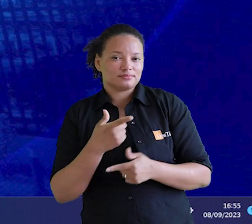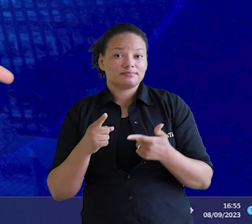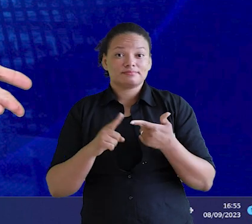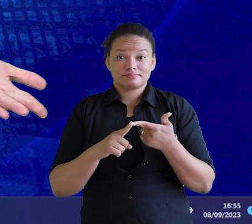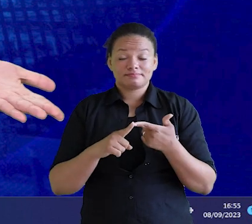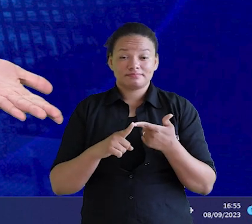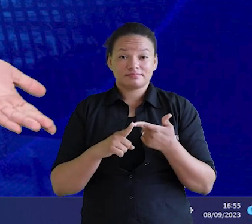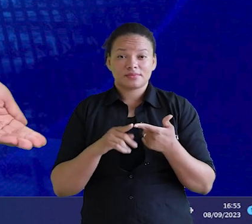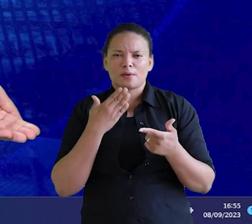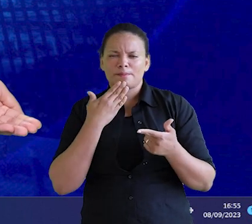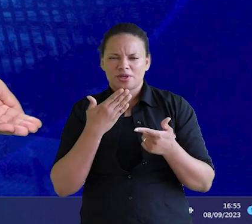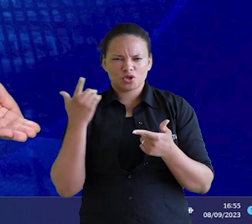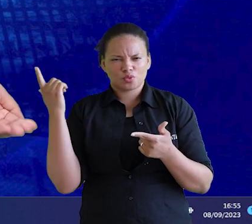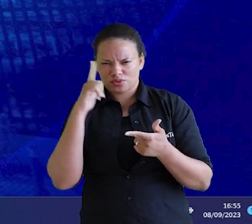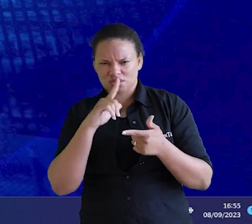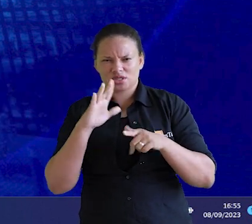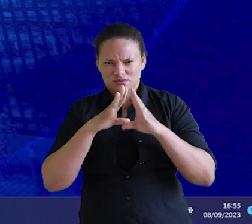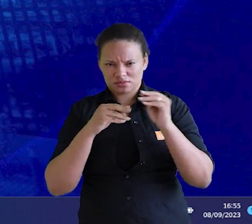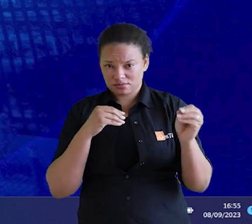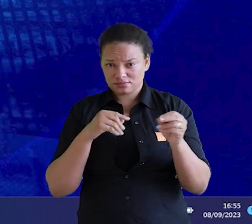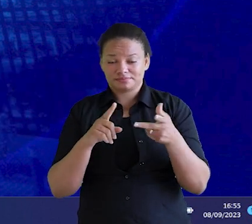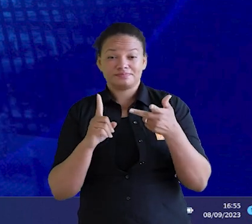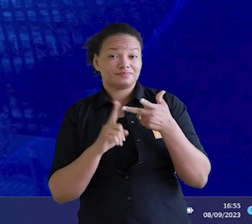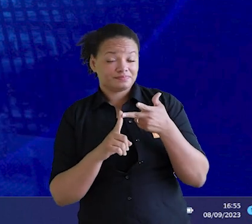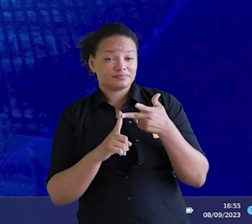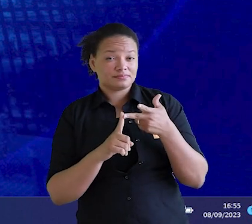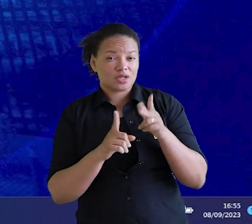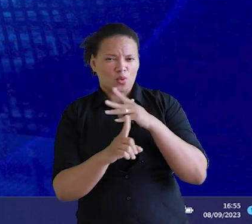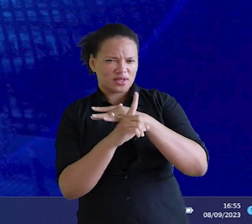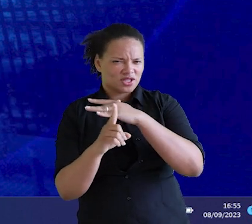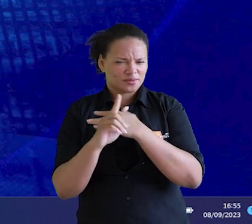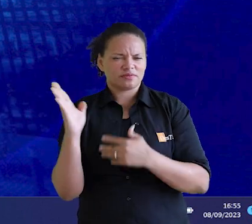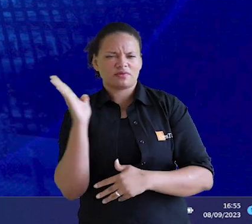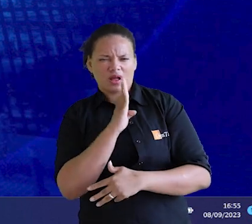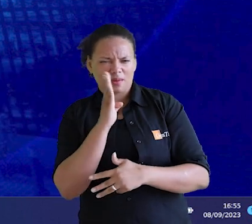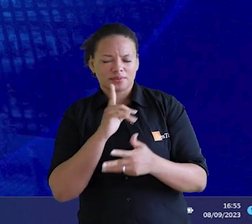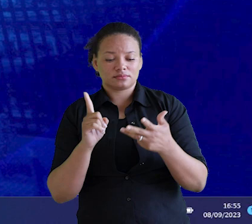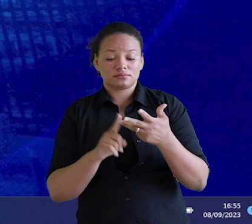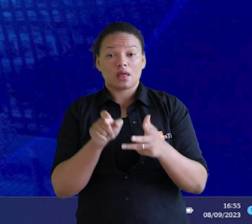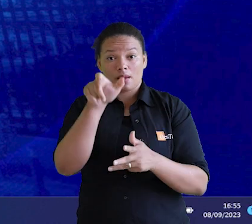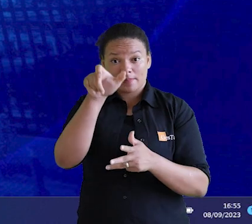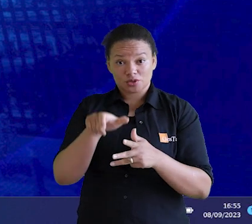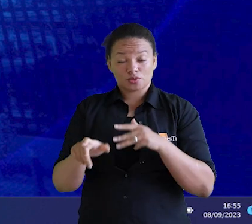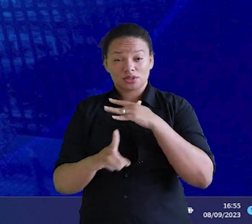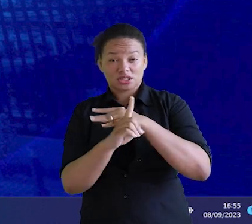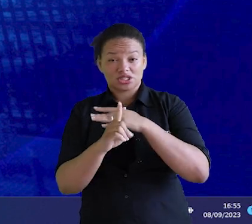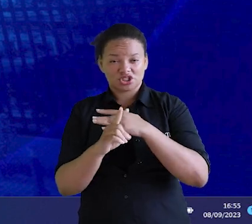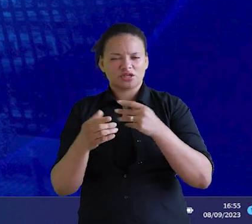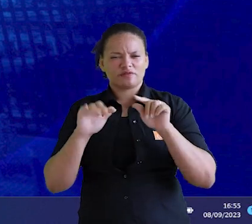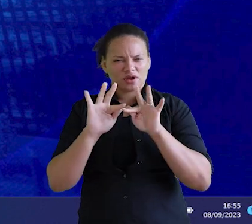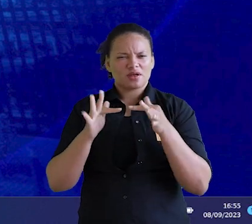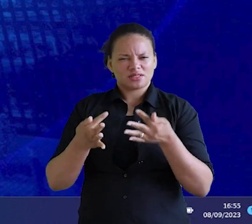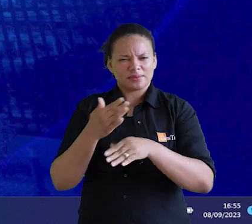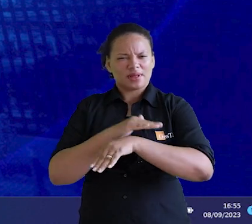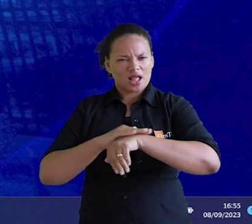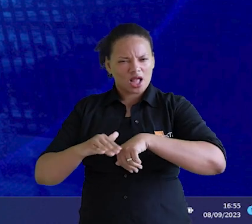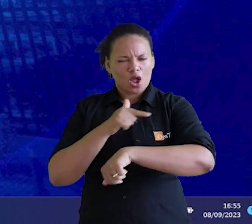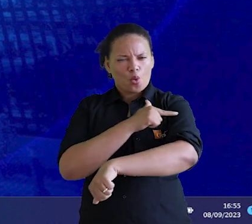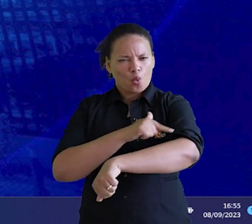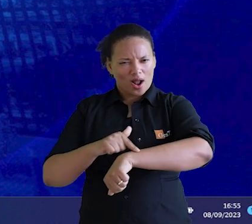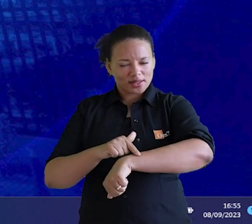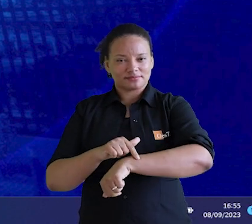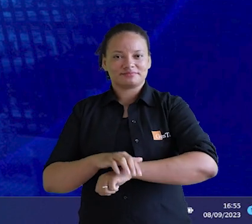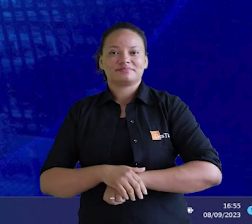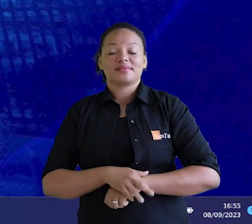satisfação com o atendimento realizado. Sua solicitação foi atendida? O atendimento foi rápido? O atendente foi cordial?